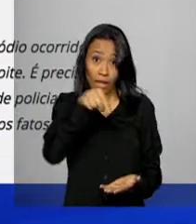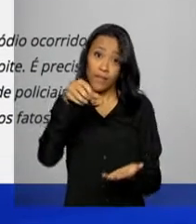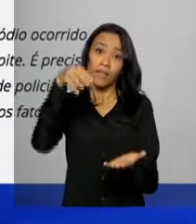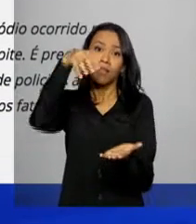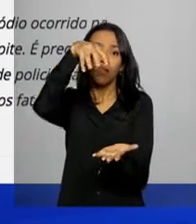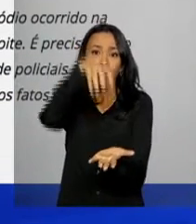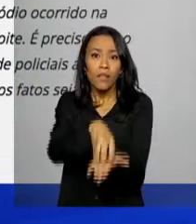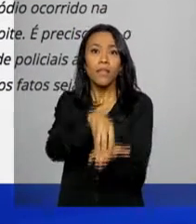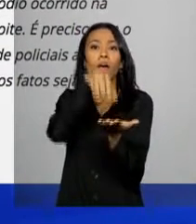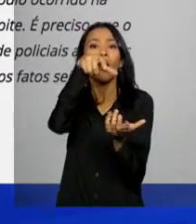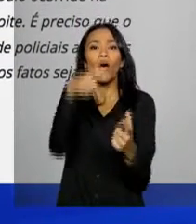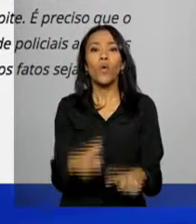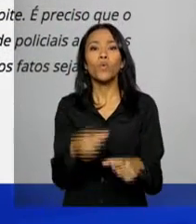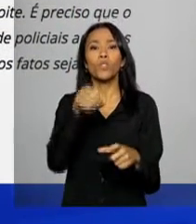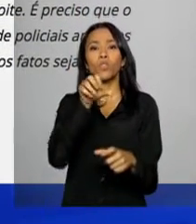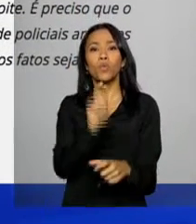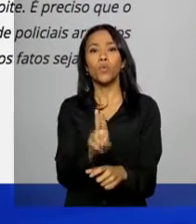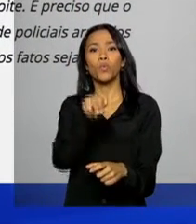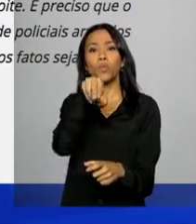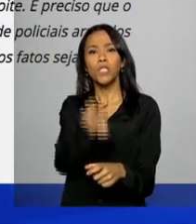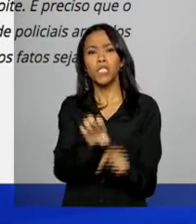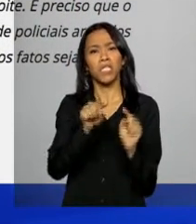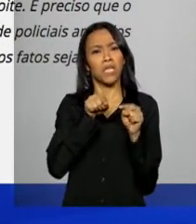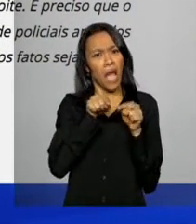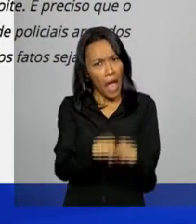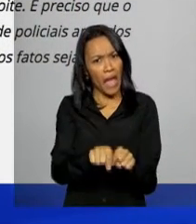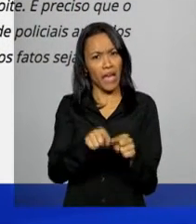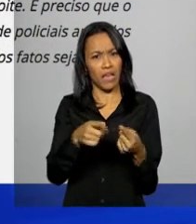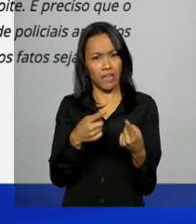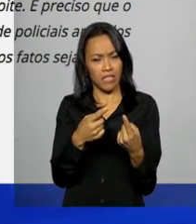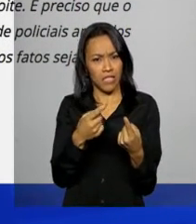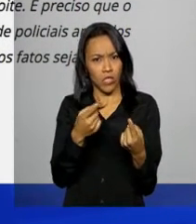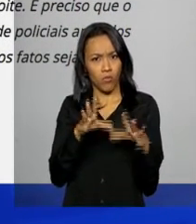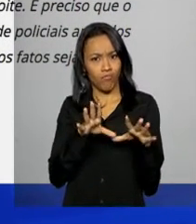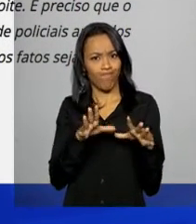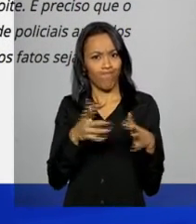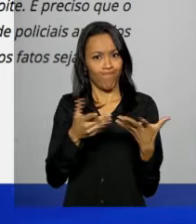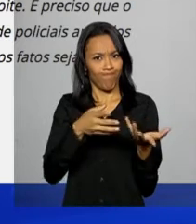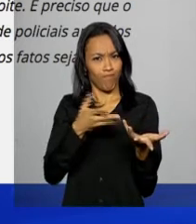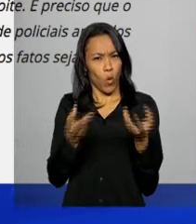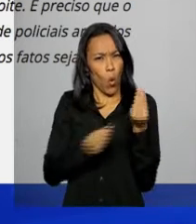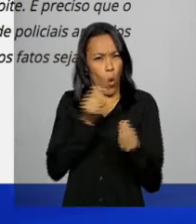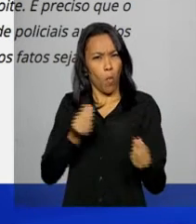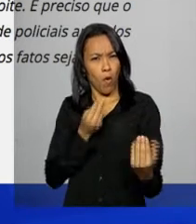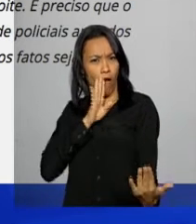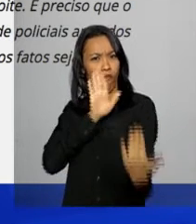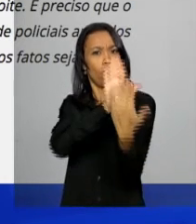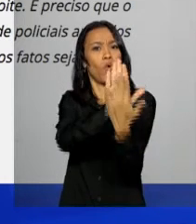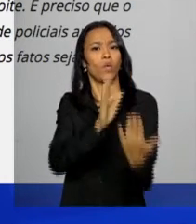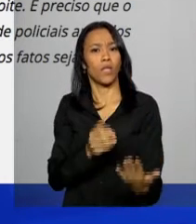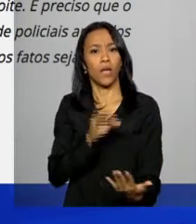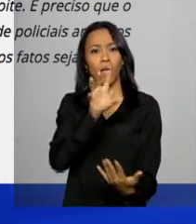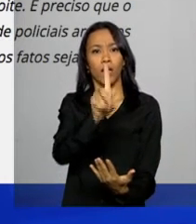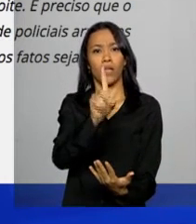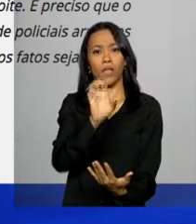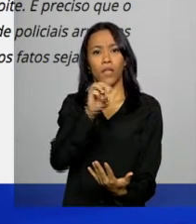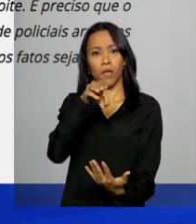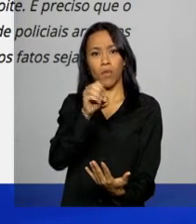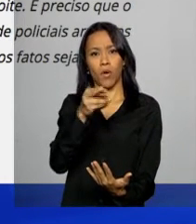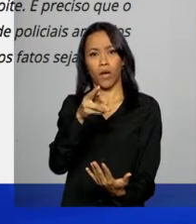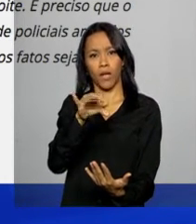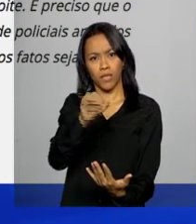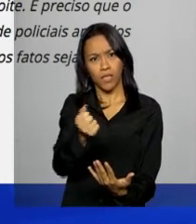UNE foi um gesto de intimidação gratuita e uma afronta à democracia e deve ser